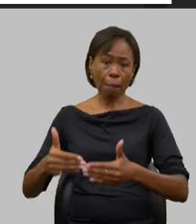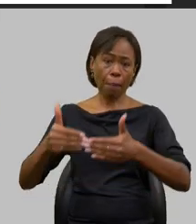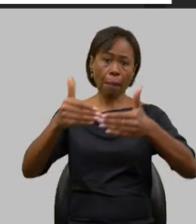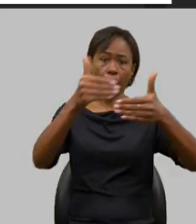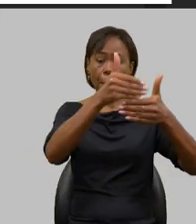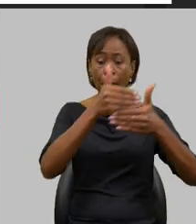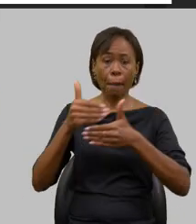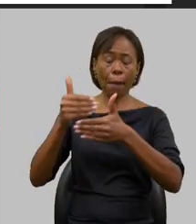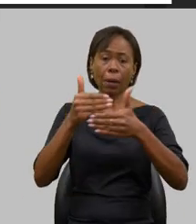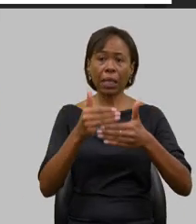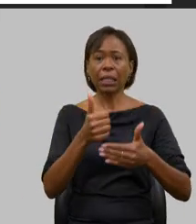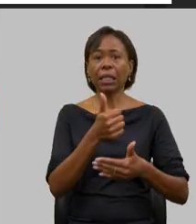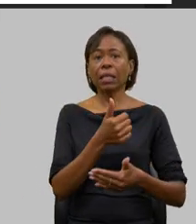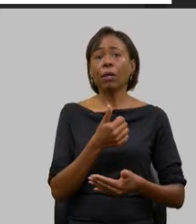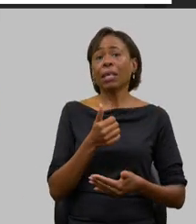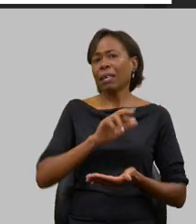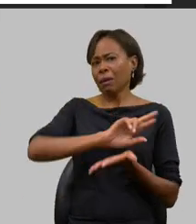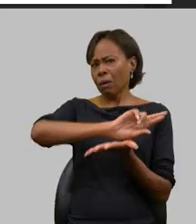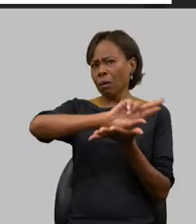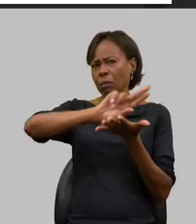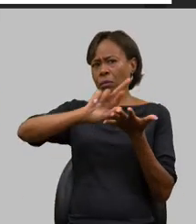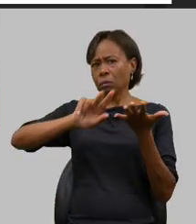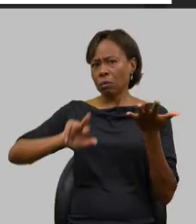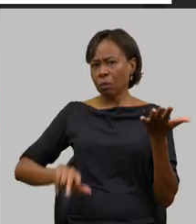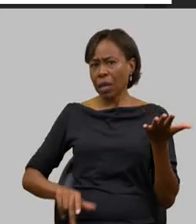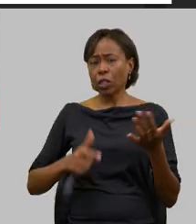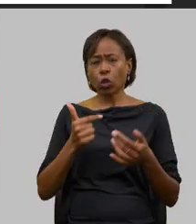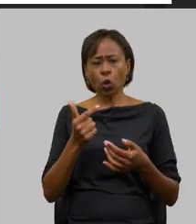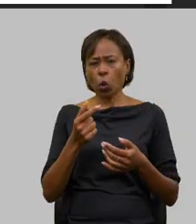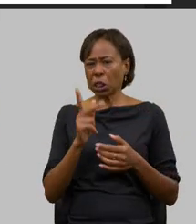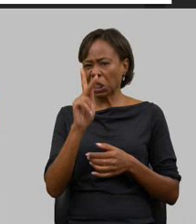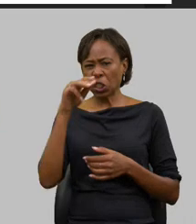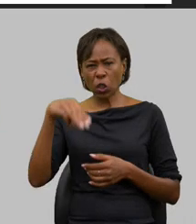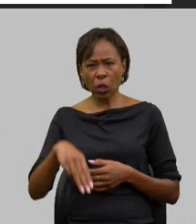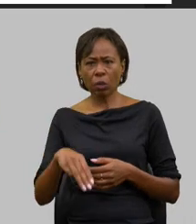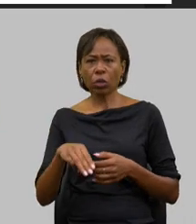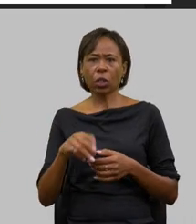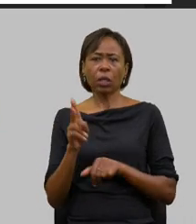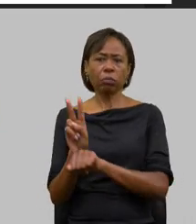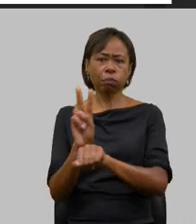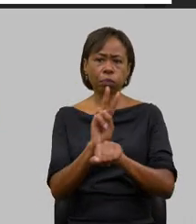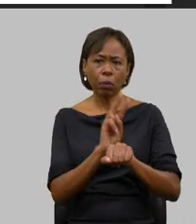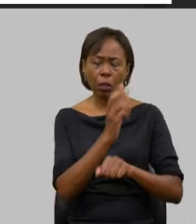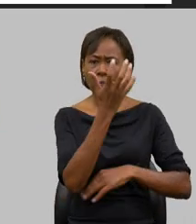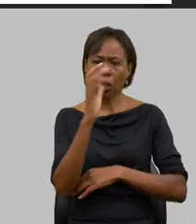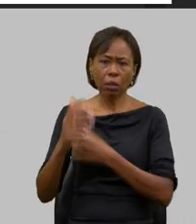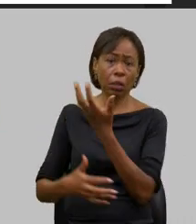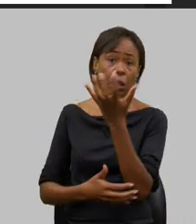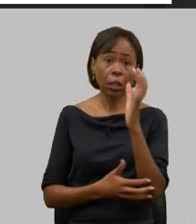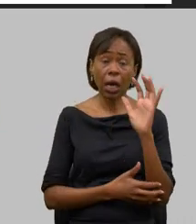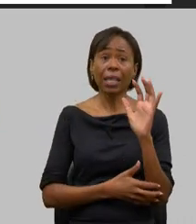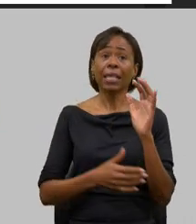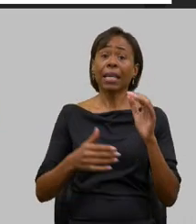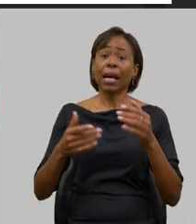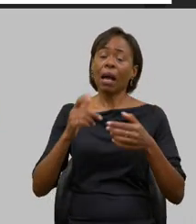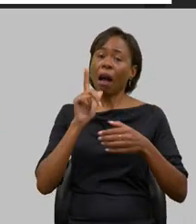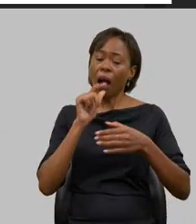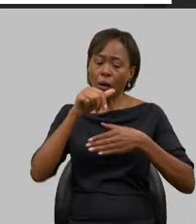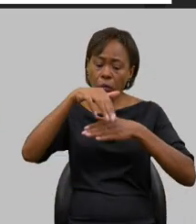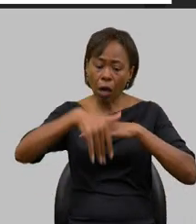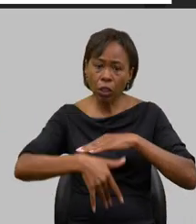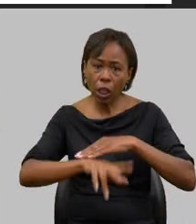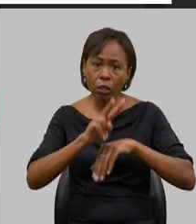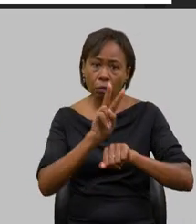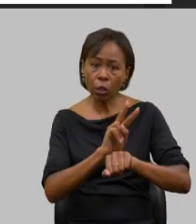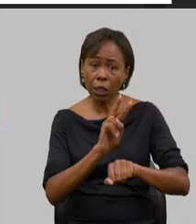quilômetros de terraço 12 quilômetros de adequação ambiental de estradas vicinais 79 nascentes protegidas 57 quilômetros de mata